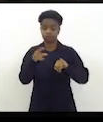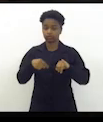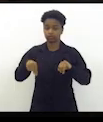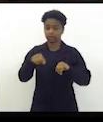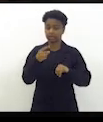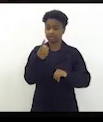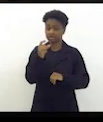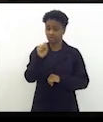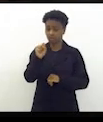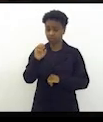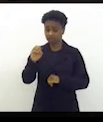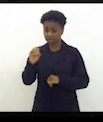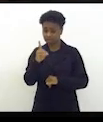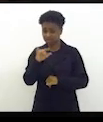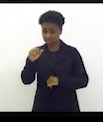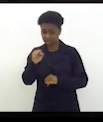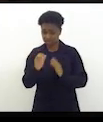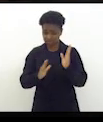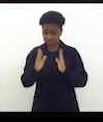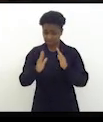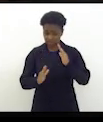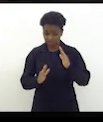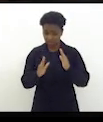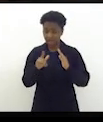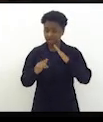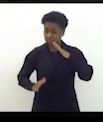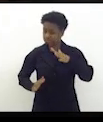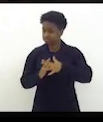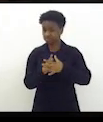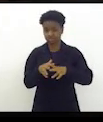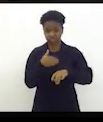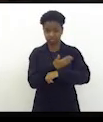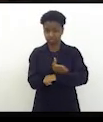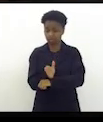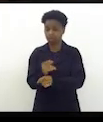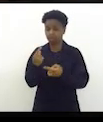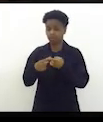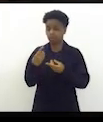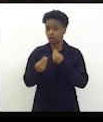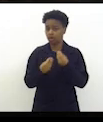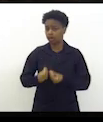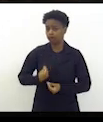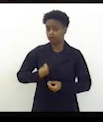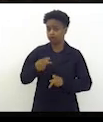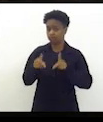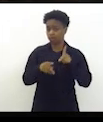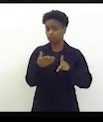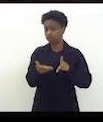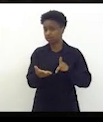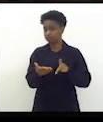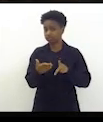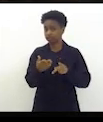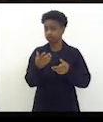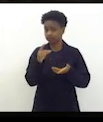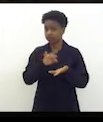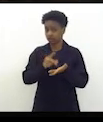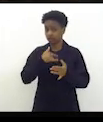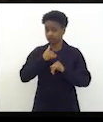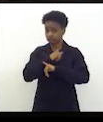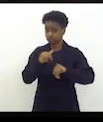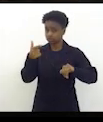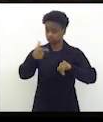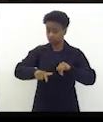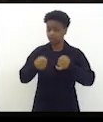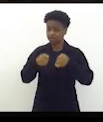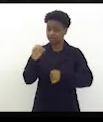180 dias é muito tempo e pela situação que a população de volta redonda vem sofrendo reafirmo tem que